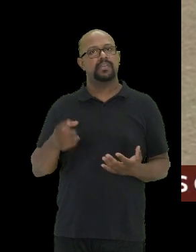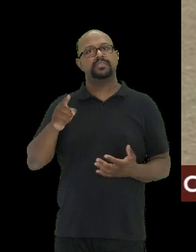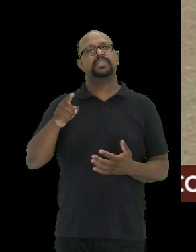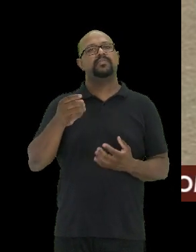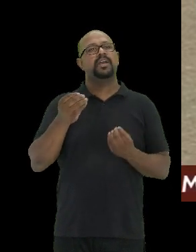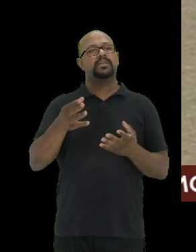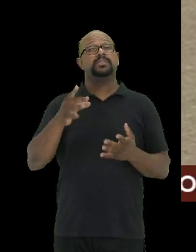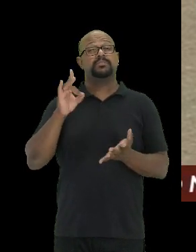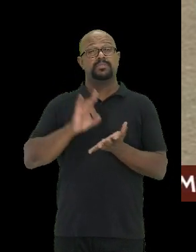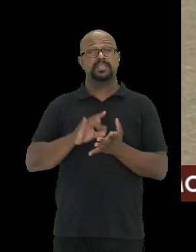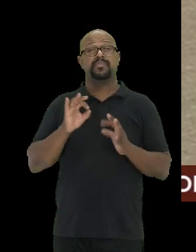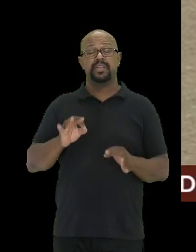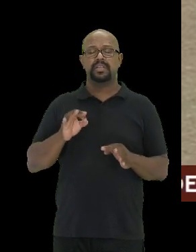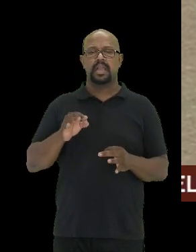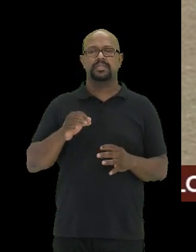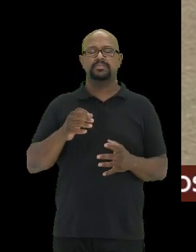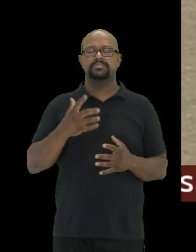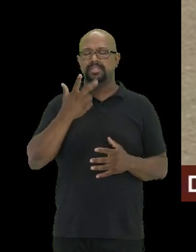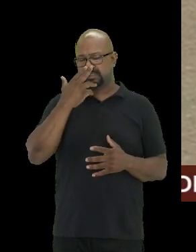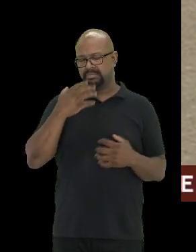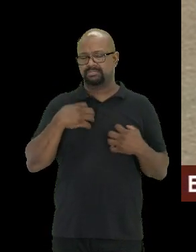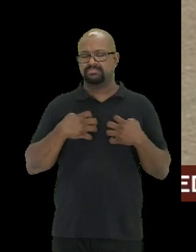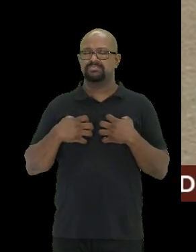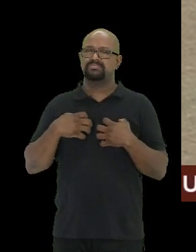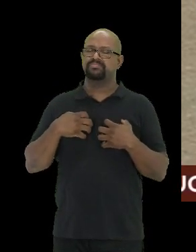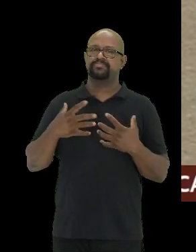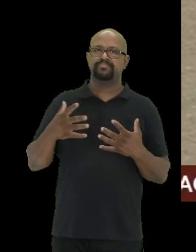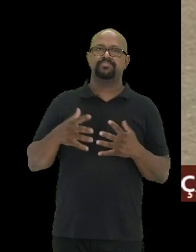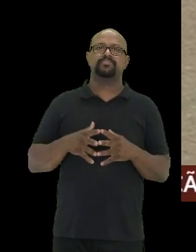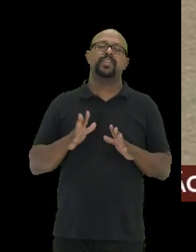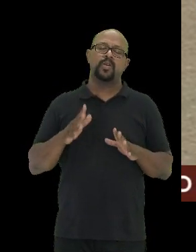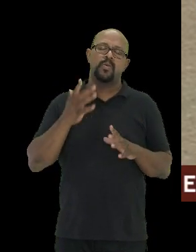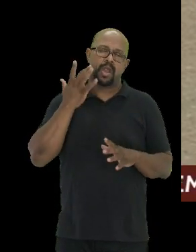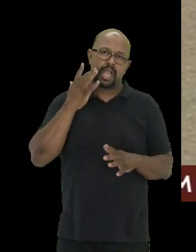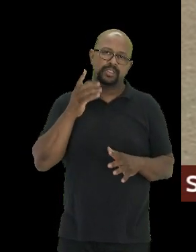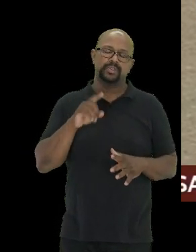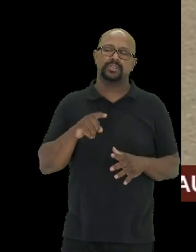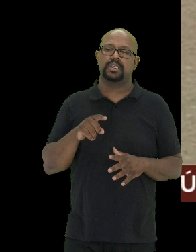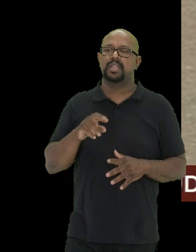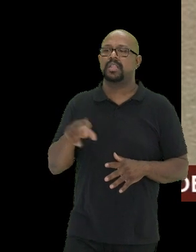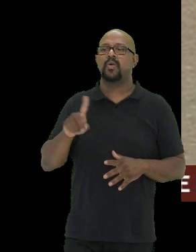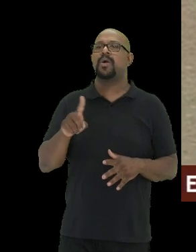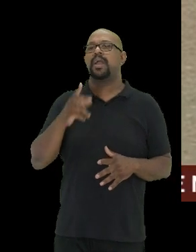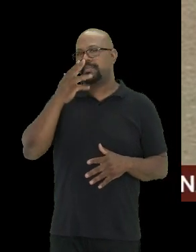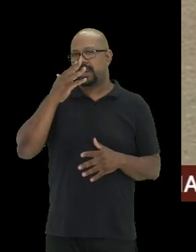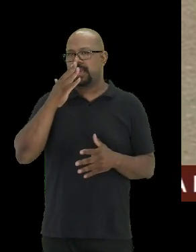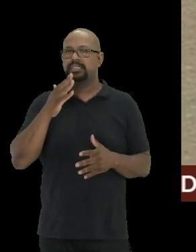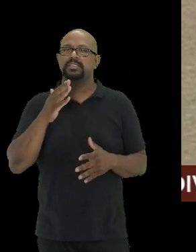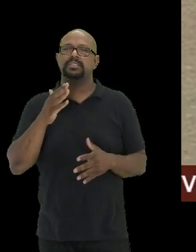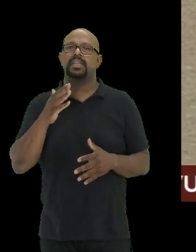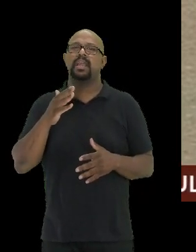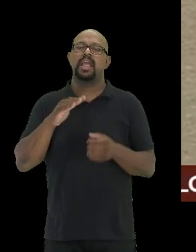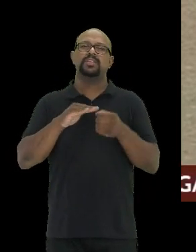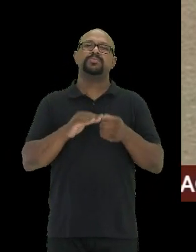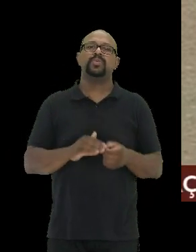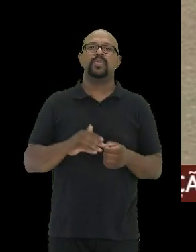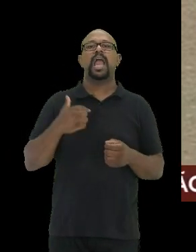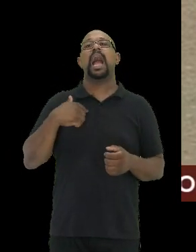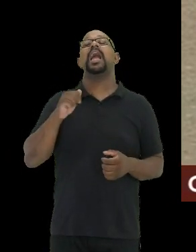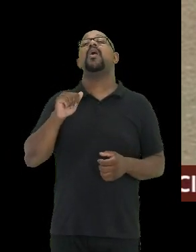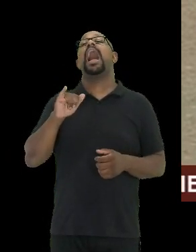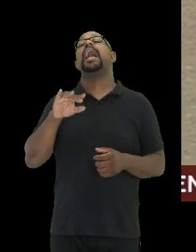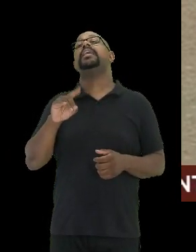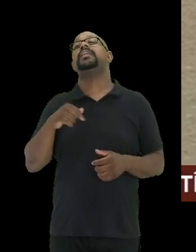causar na verdade um descerfício. Então, eu acho que não é desmérito nenhum dizer, olha, eu ainda estou